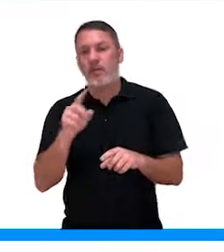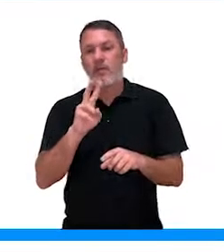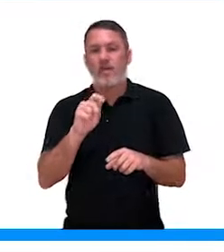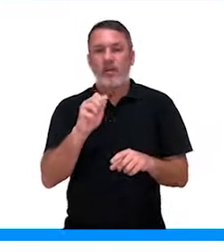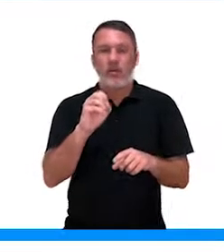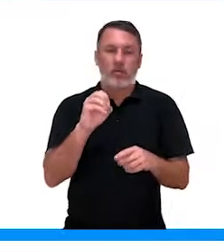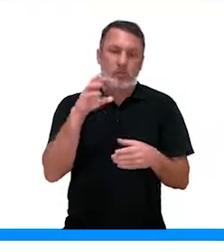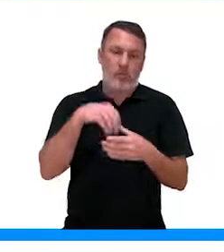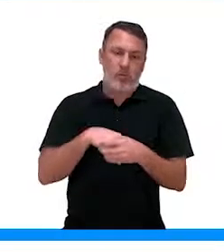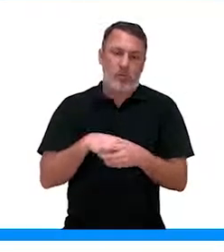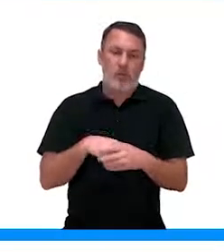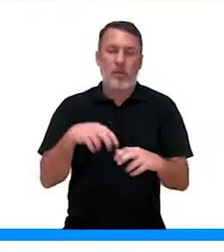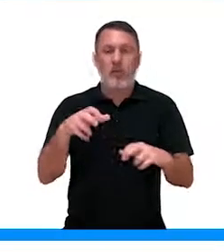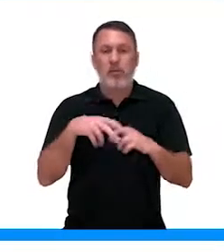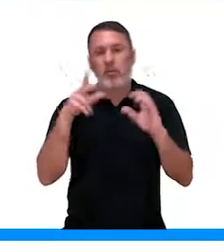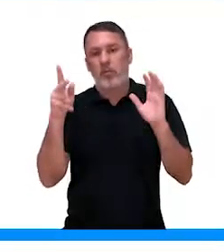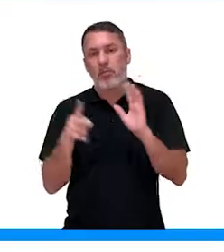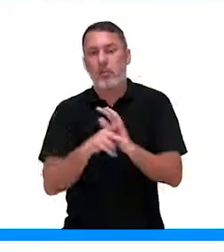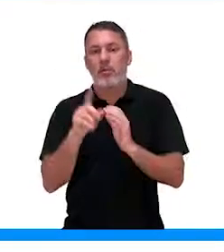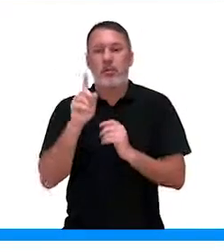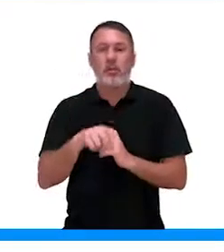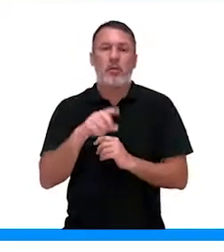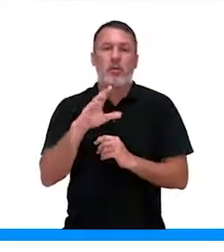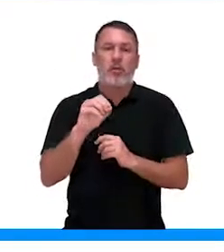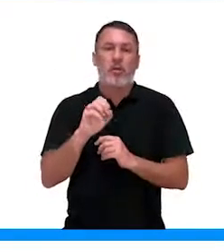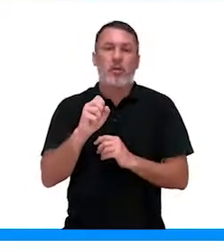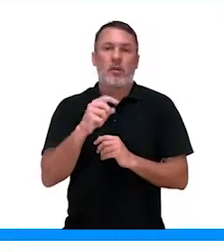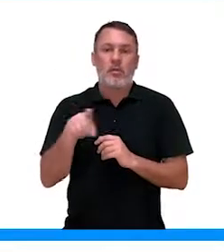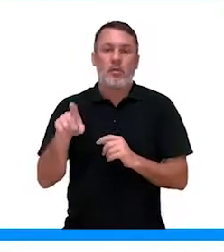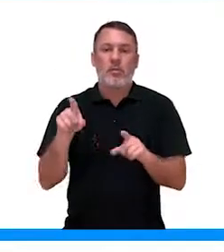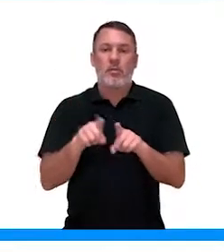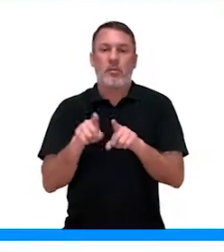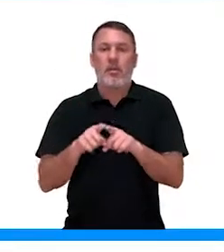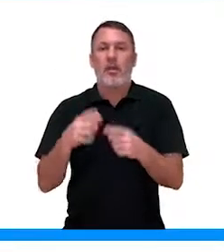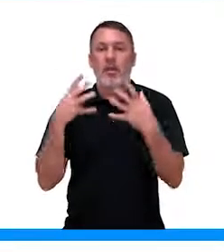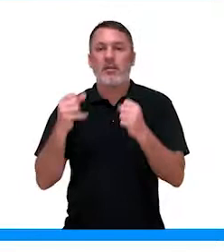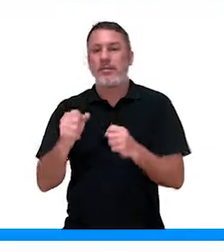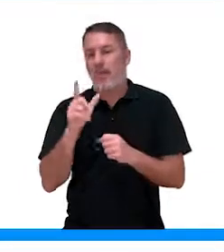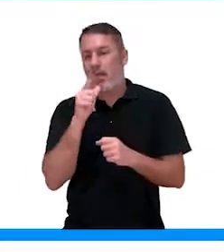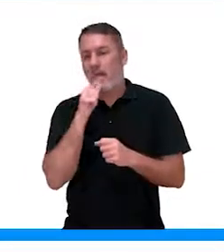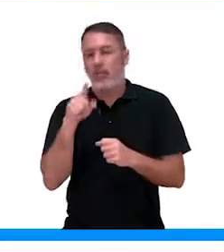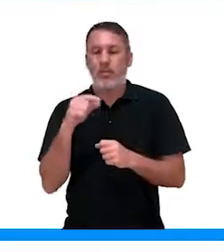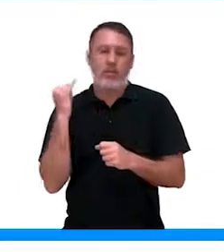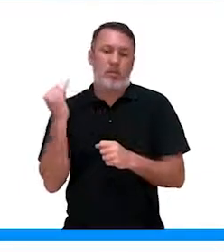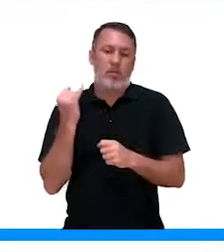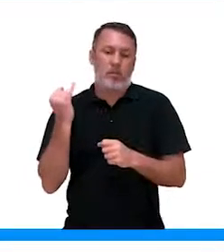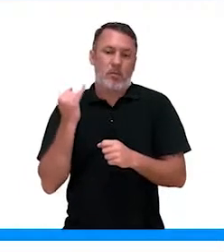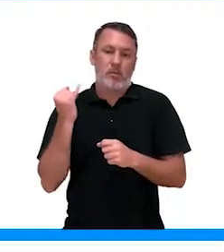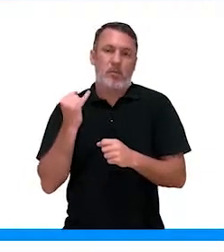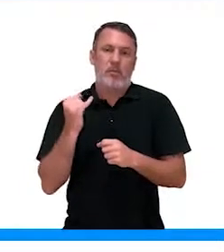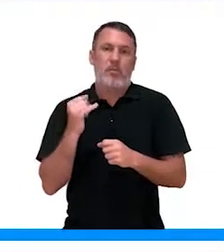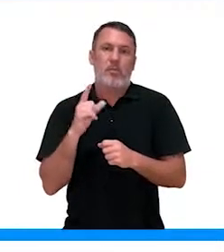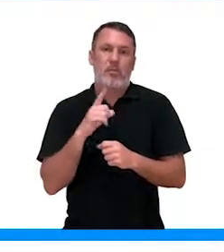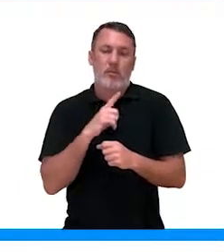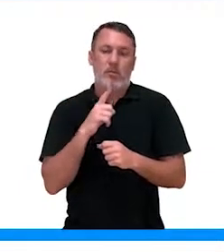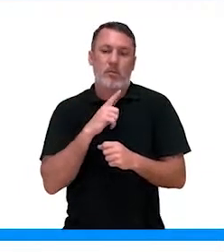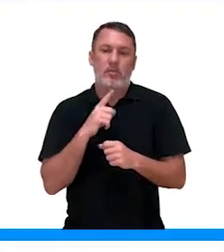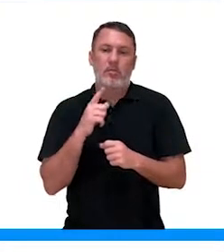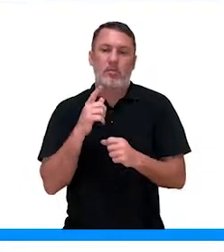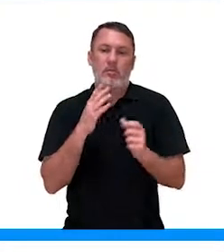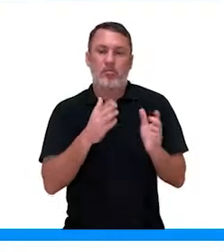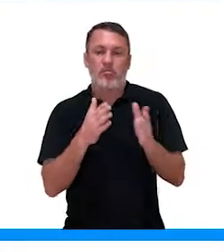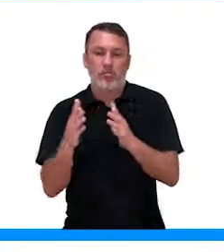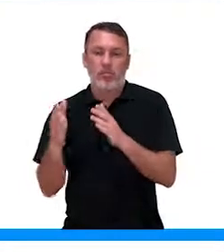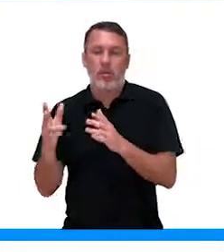dentro dos vasos chilemáticos. E aí a propriedade de coesão e de adesão da água é super importante pra poder